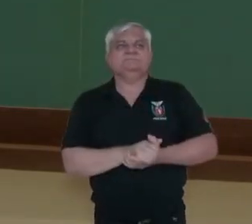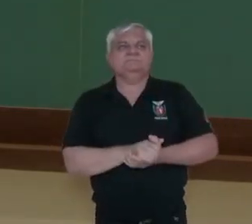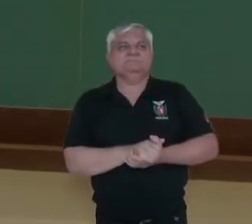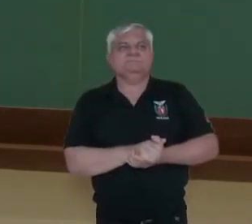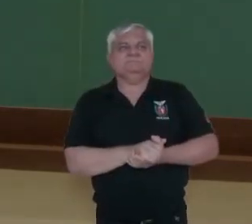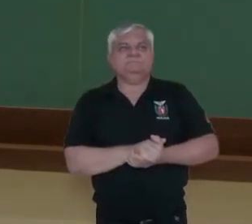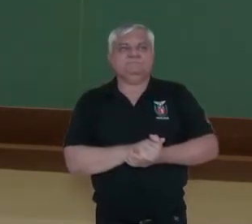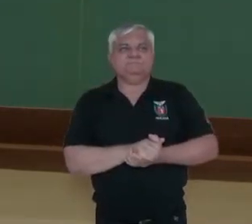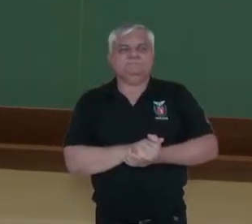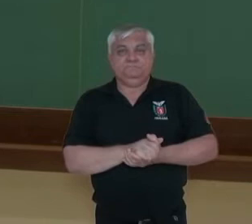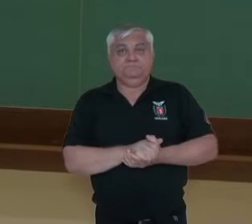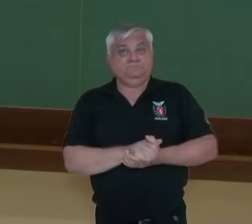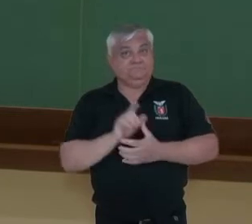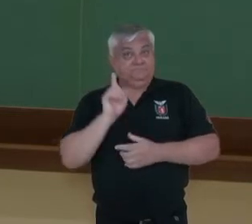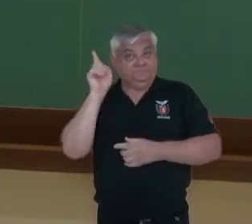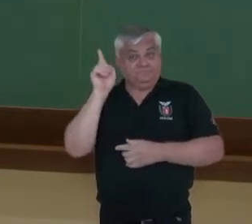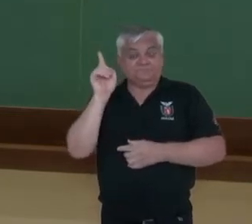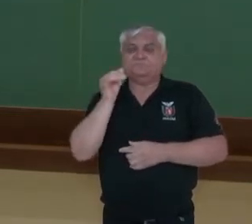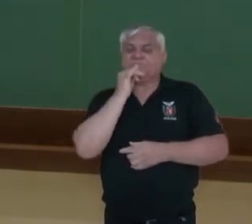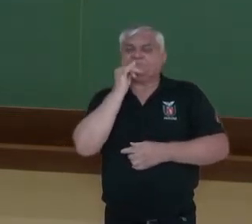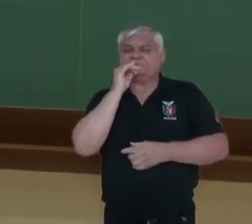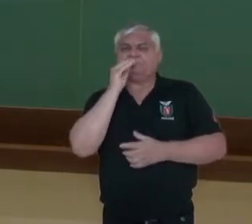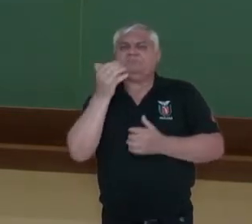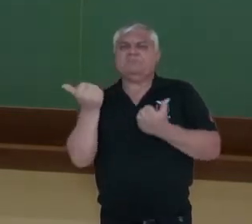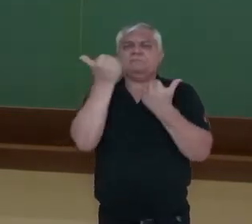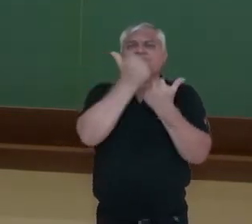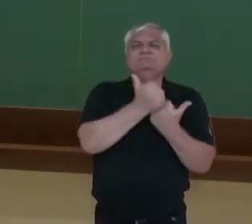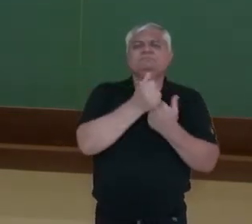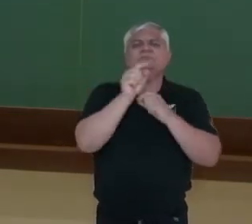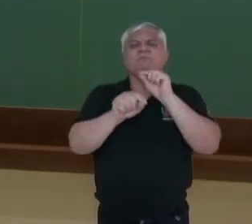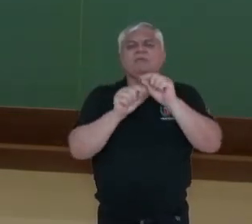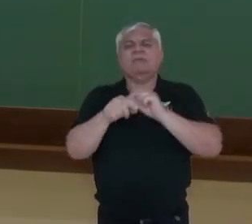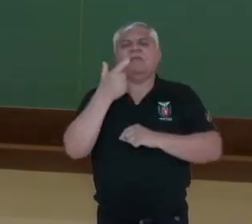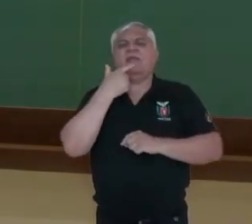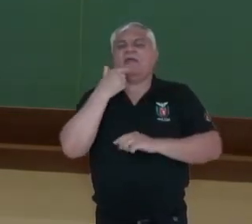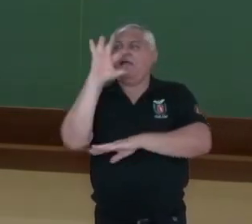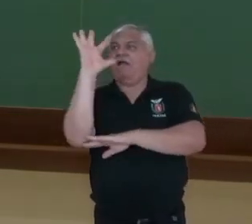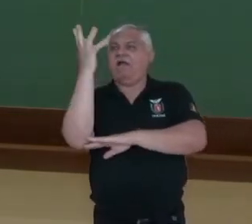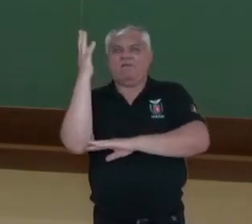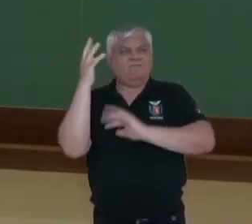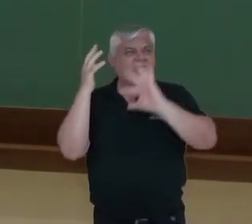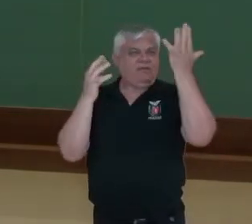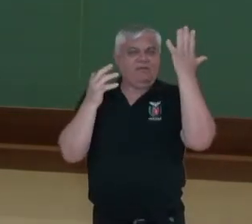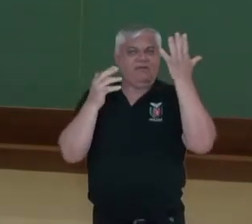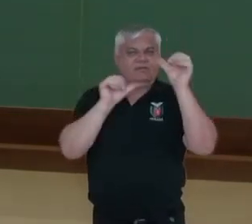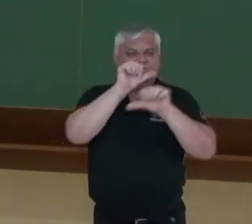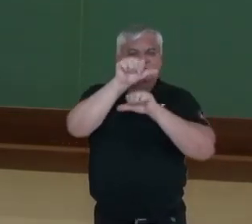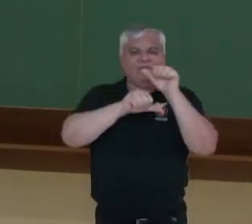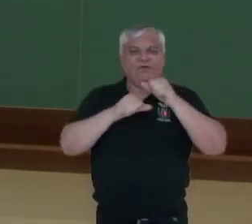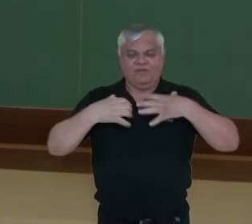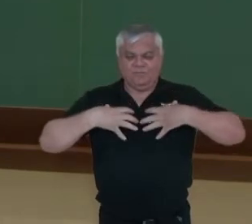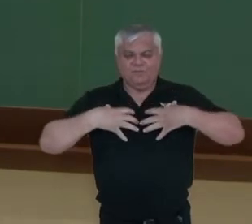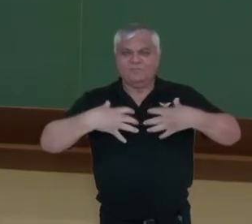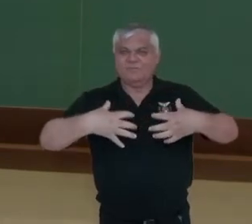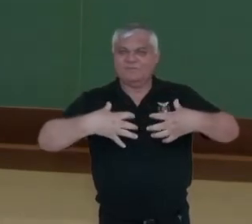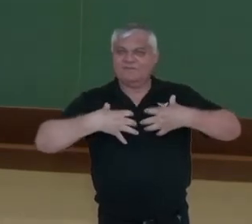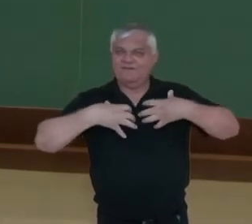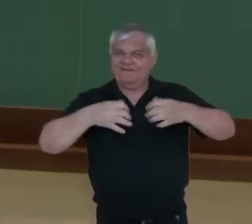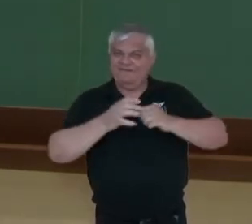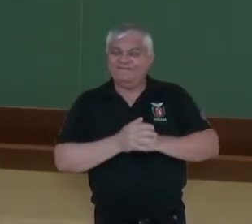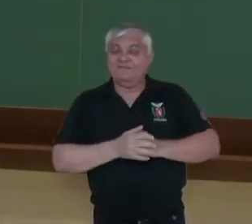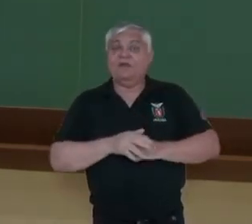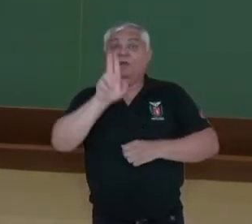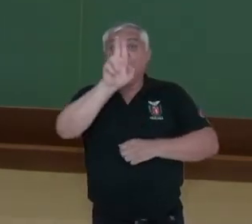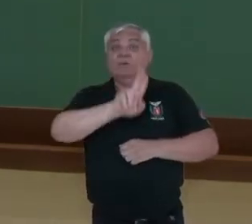Então aqui a metonímia está na imagem da árvore associada ao ser humano, como eu expliquei para vocês. A metonímia é